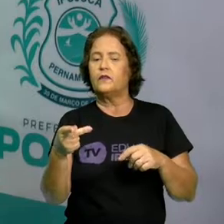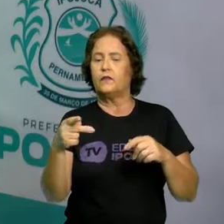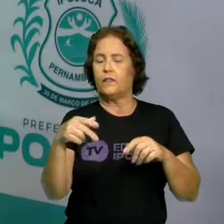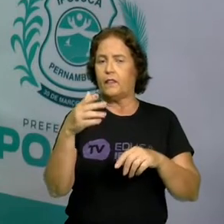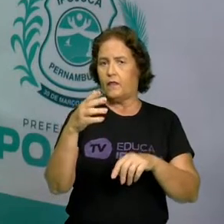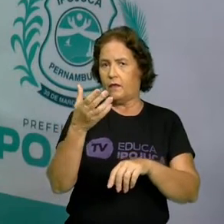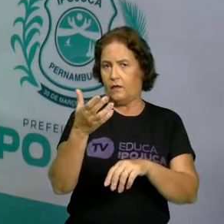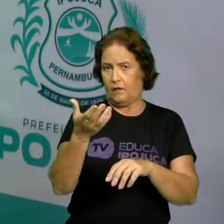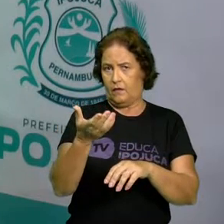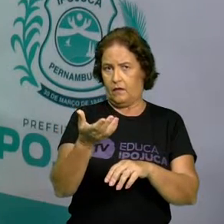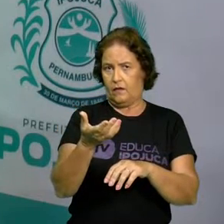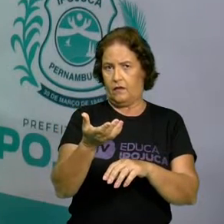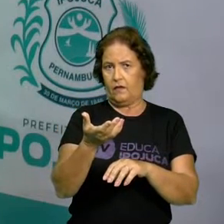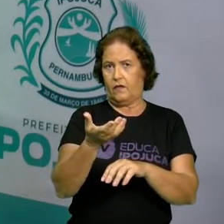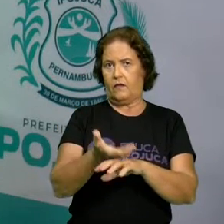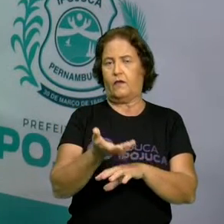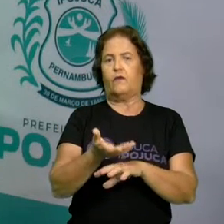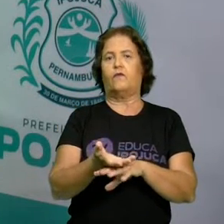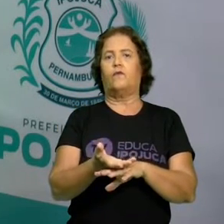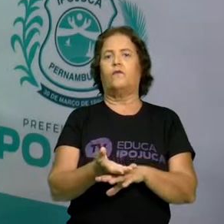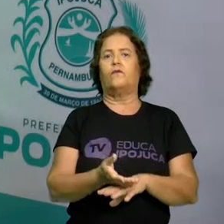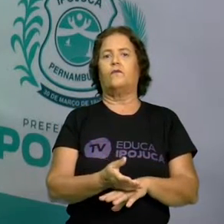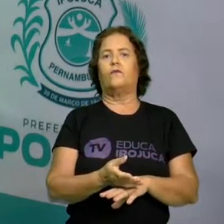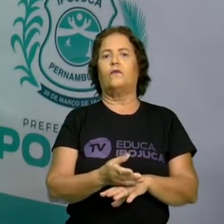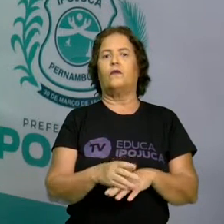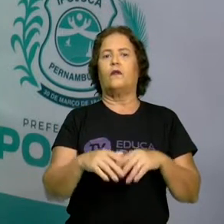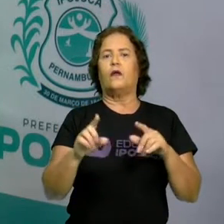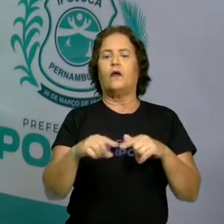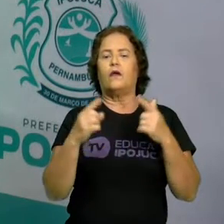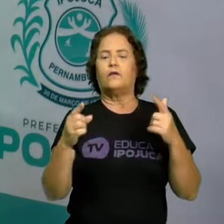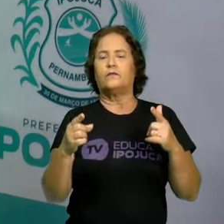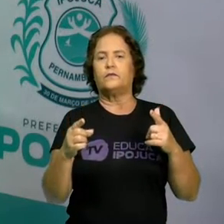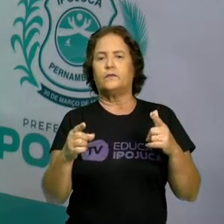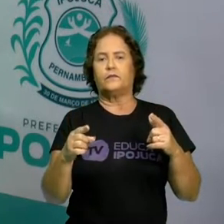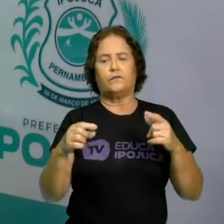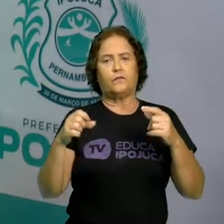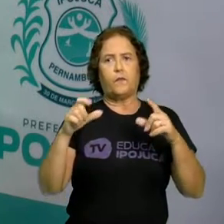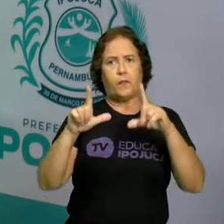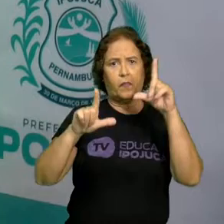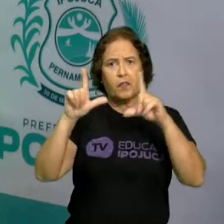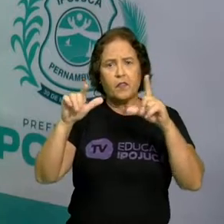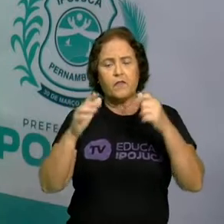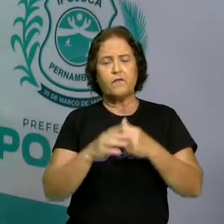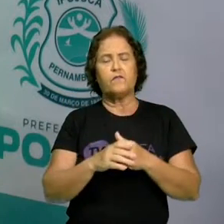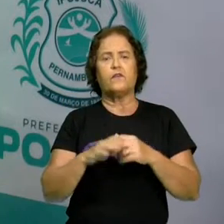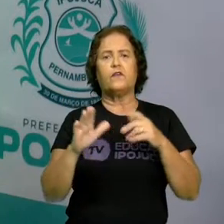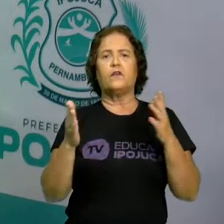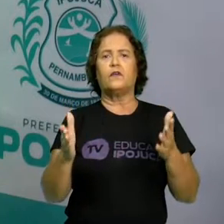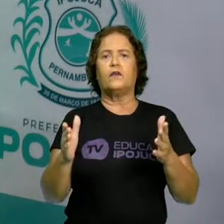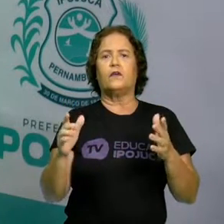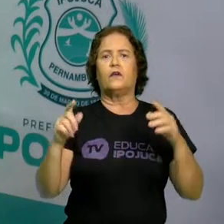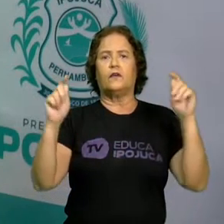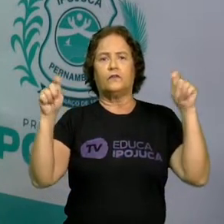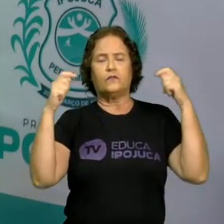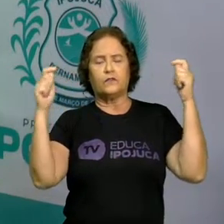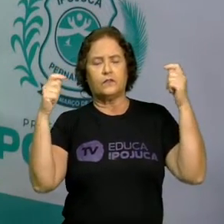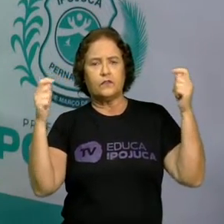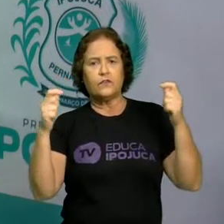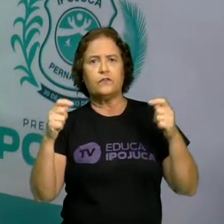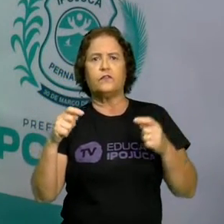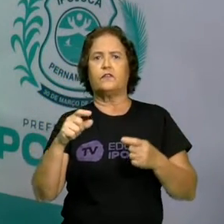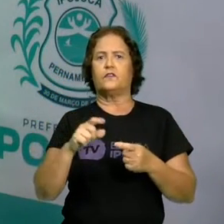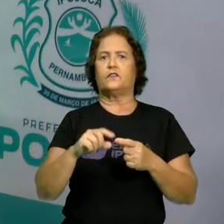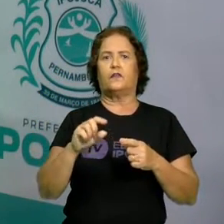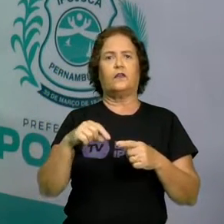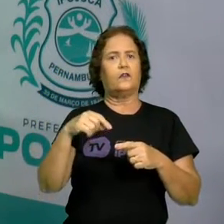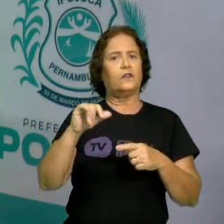Confuso, né? Mas aí eu estou aqui para explicar a vocês. A Educação Física, além da questão do movimento corporal, ela também tem que